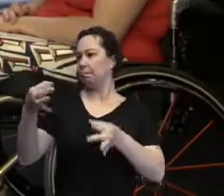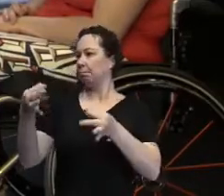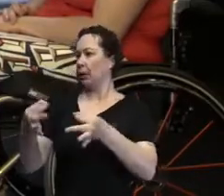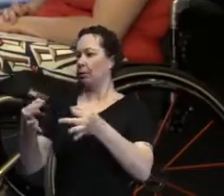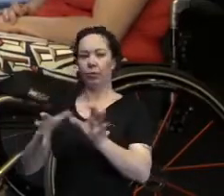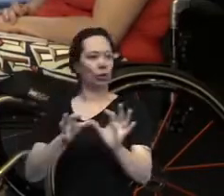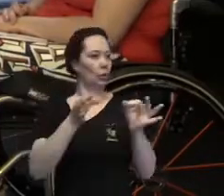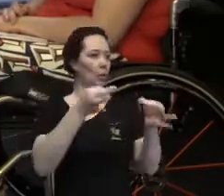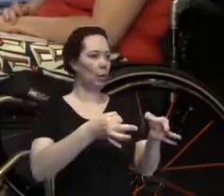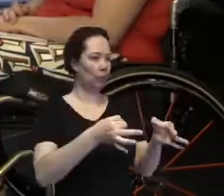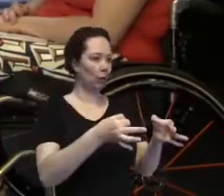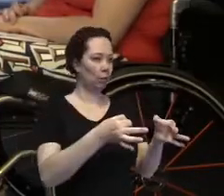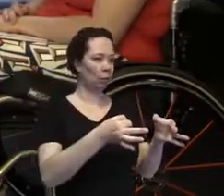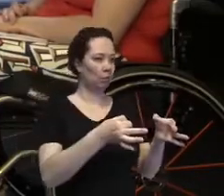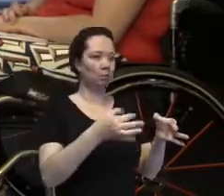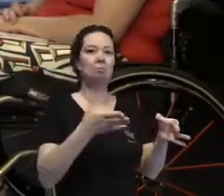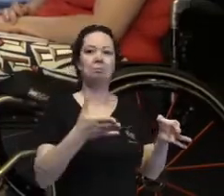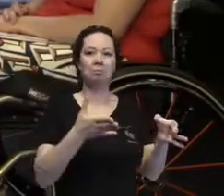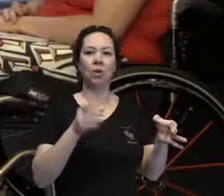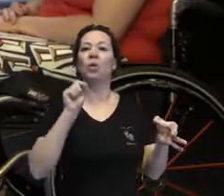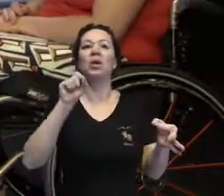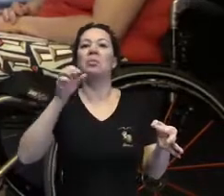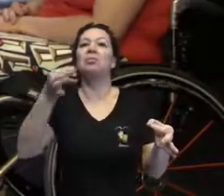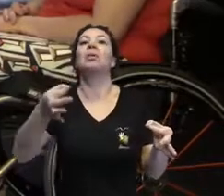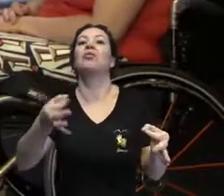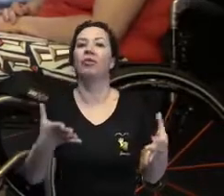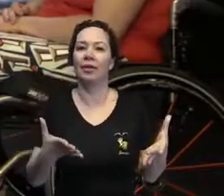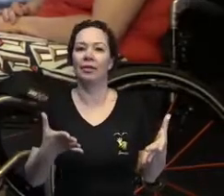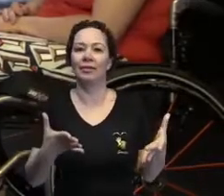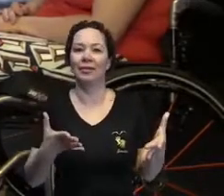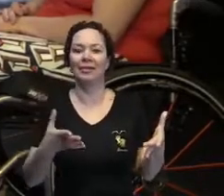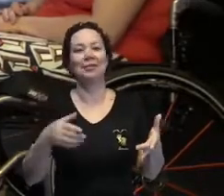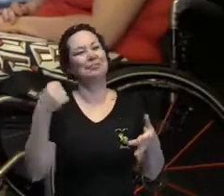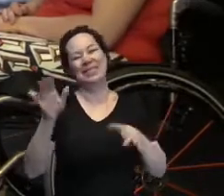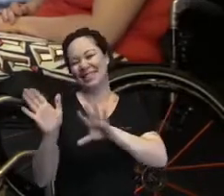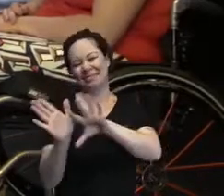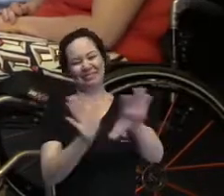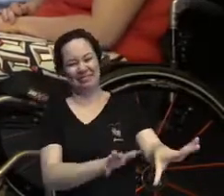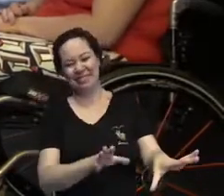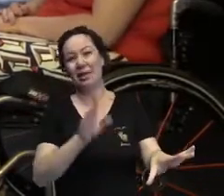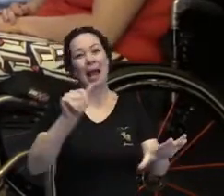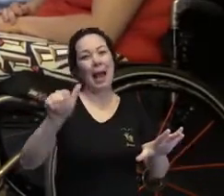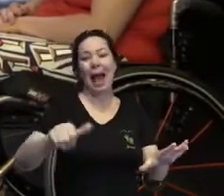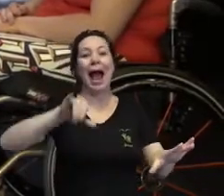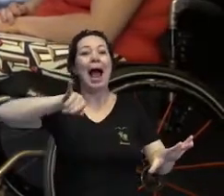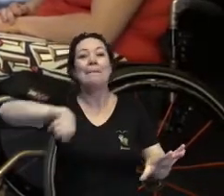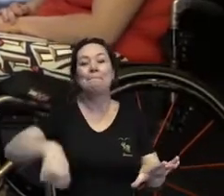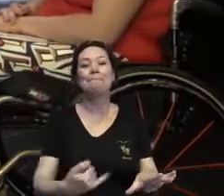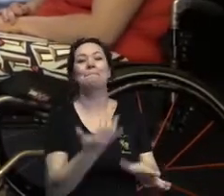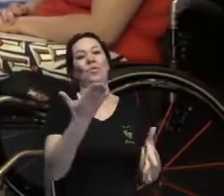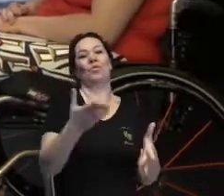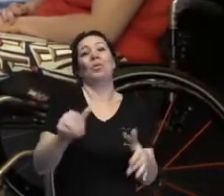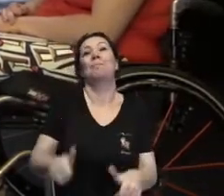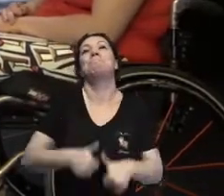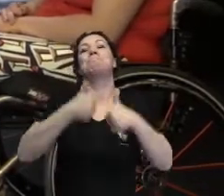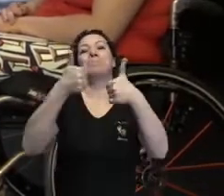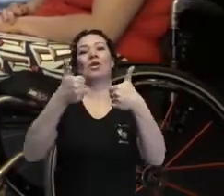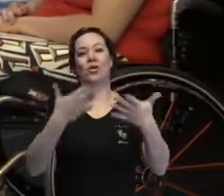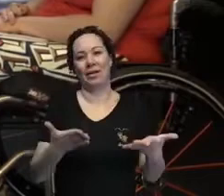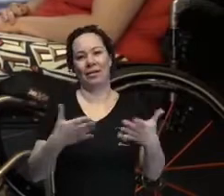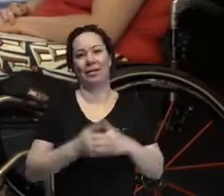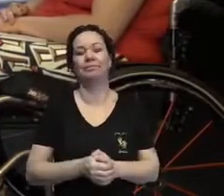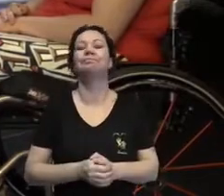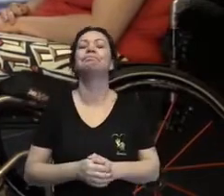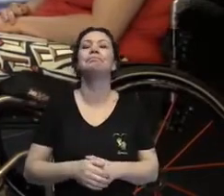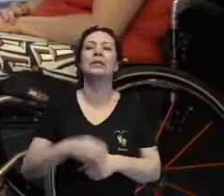que não existe, a gente passa a aproveitar melhor a jornada, sabe? Mariana, Mariana, você falou sobre essa tal perfeição